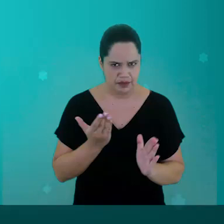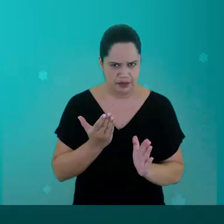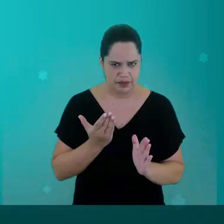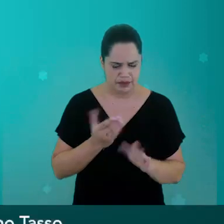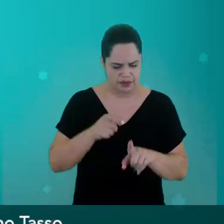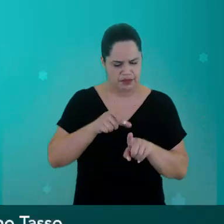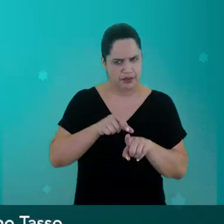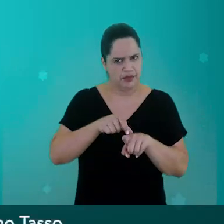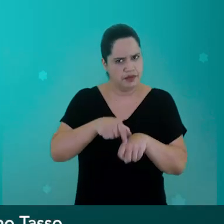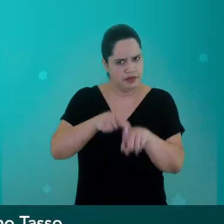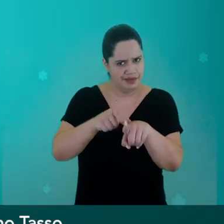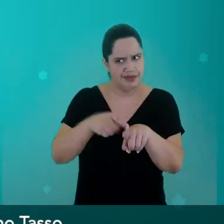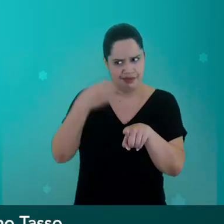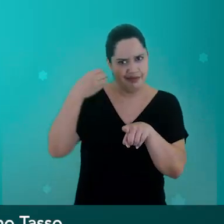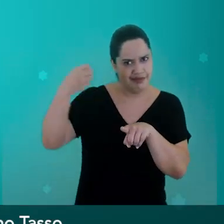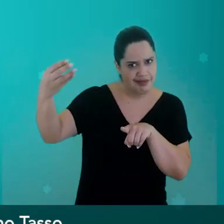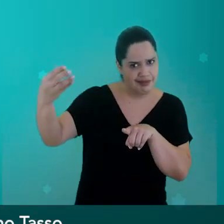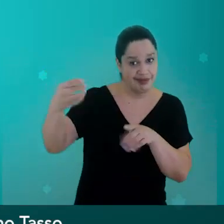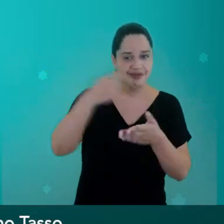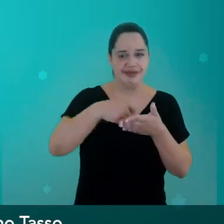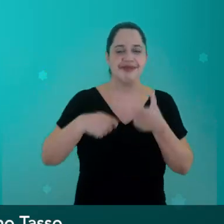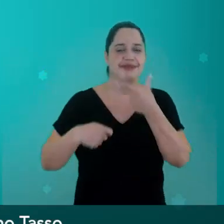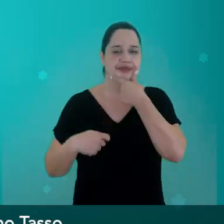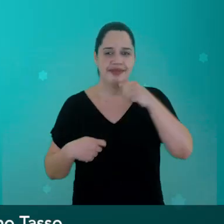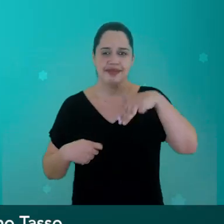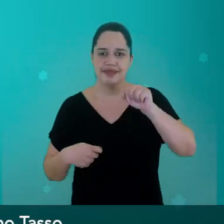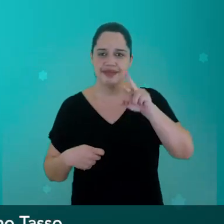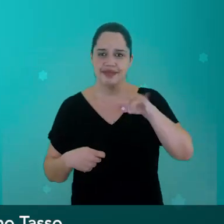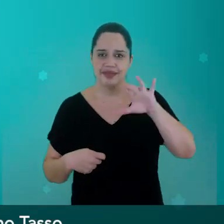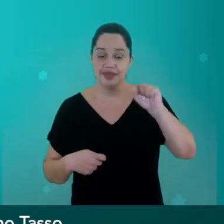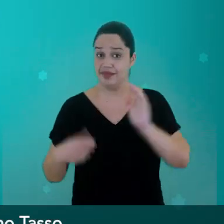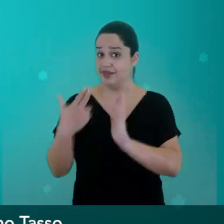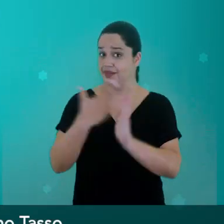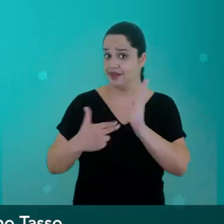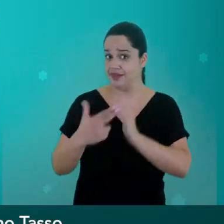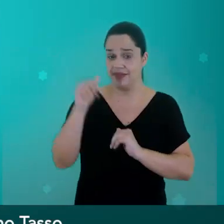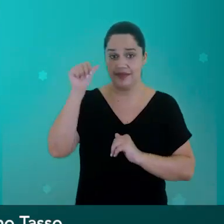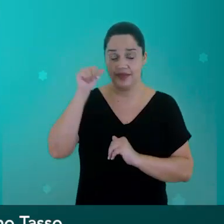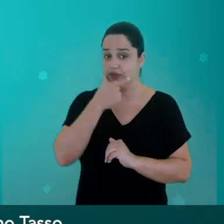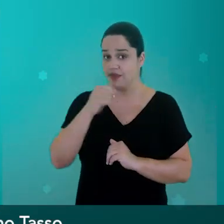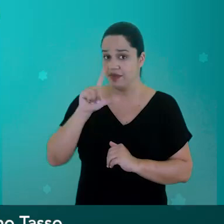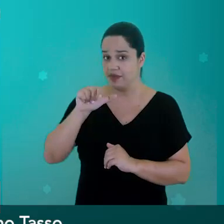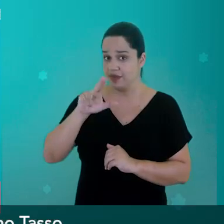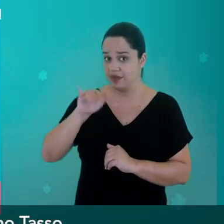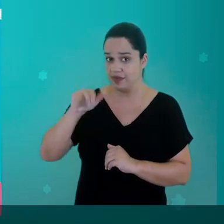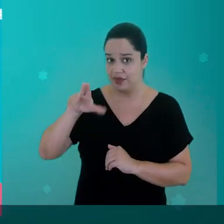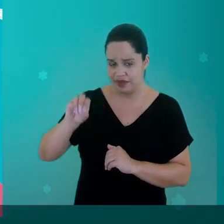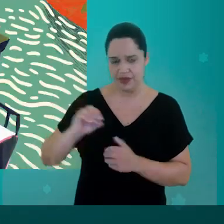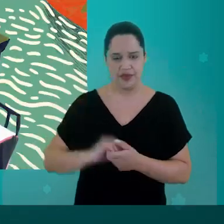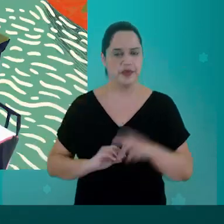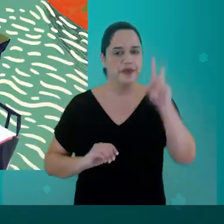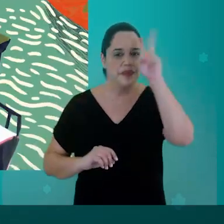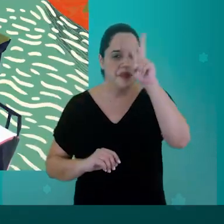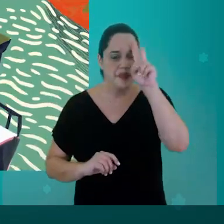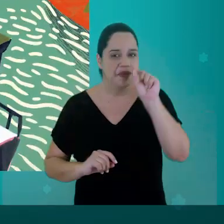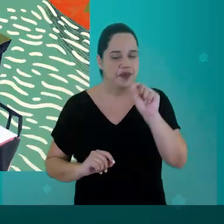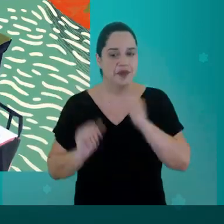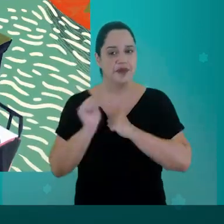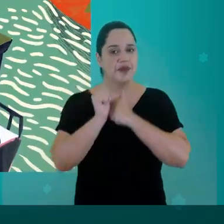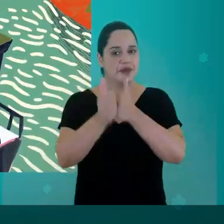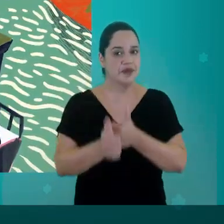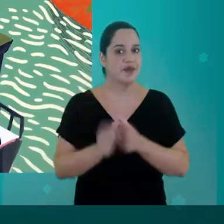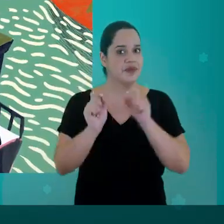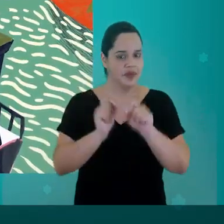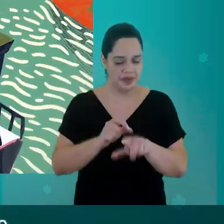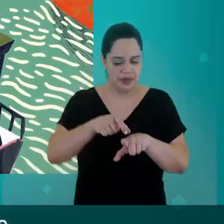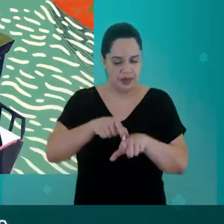Caracol, escrito por Maurício Veneza e ilustrado por Luciano Tasso. A história acompanha